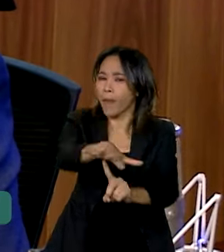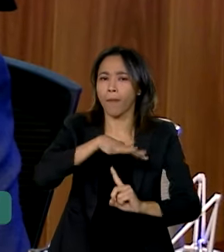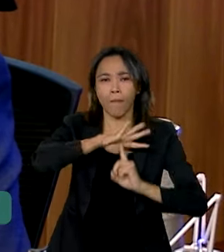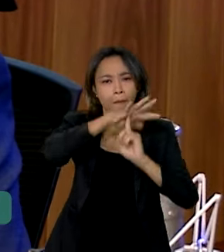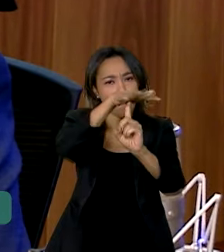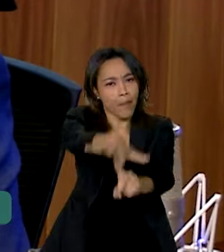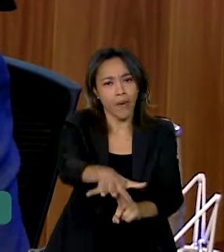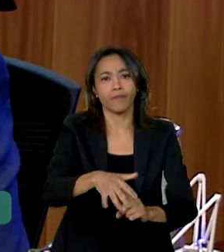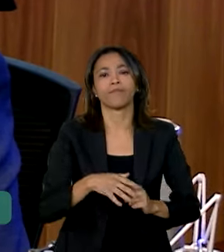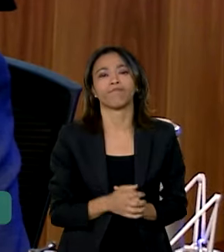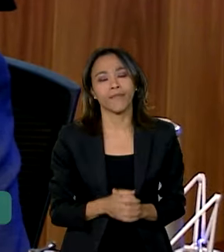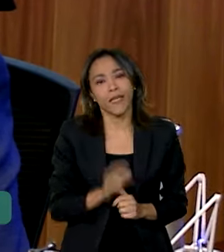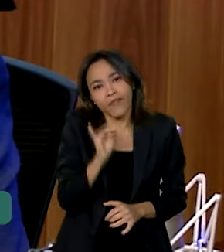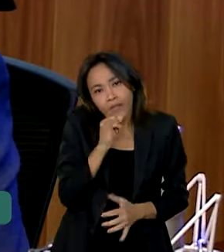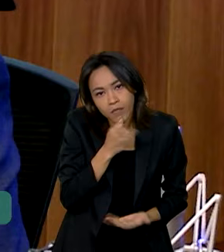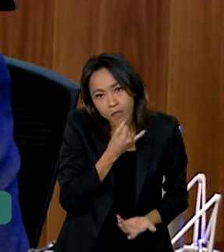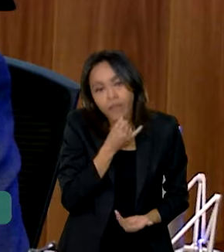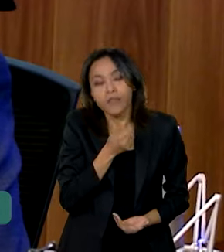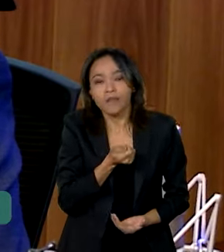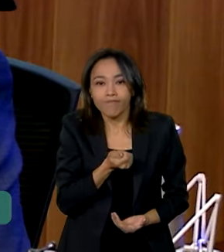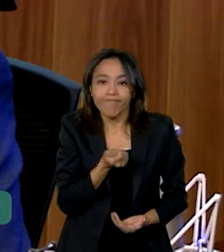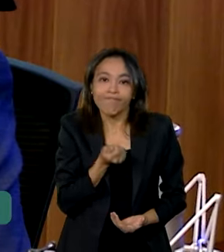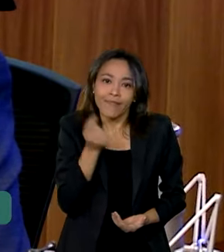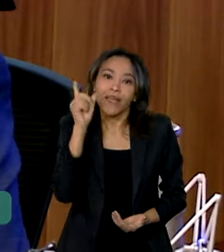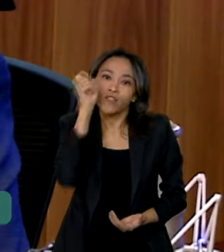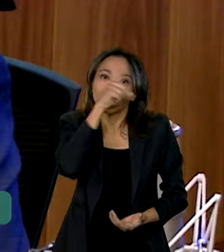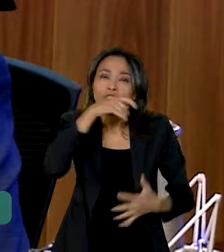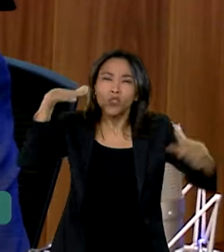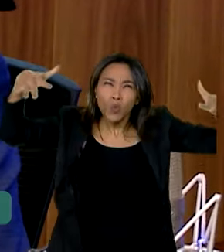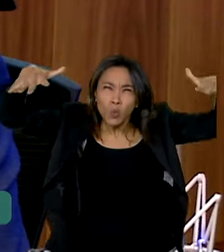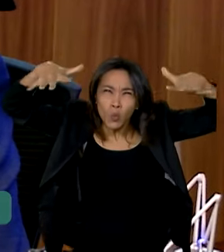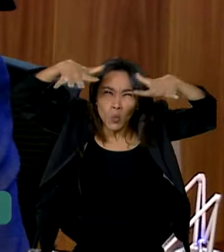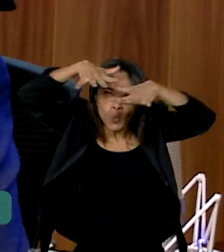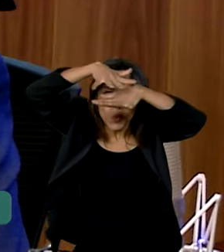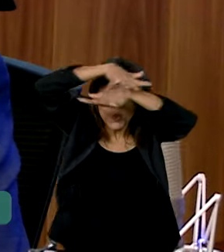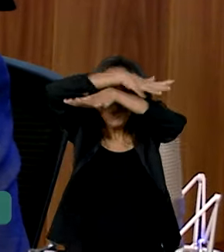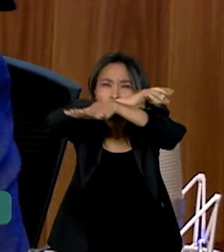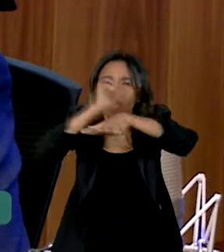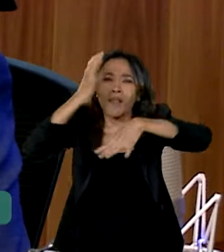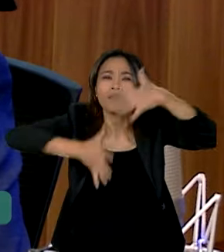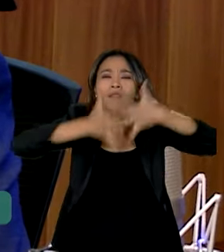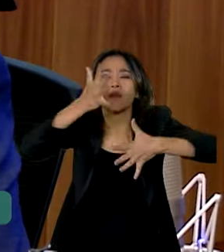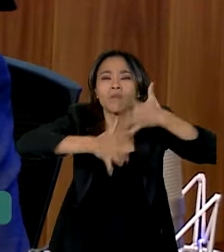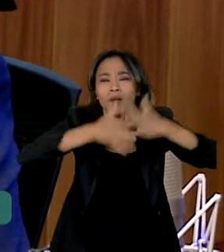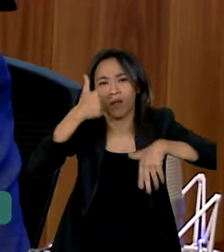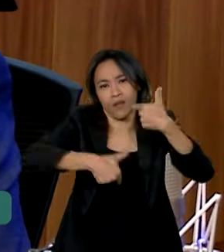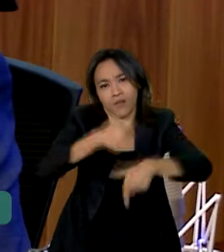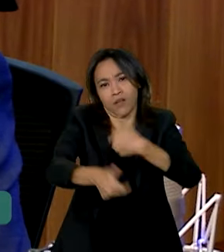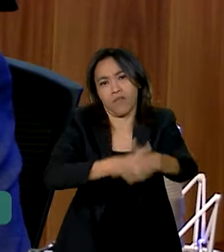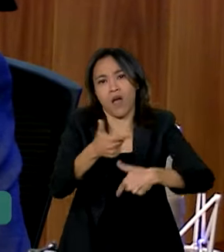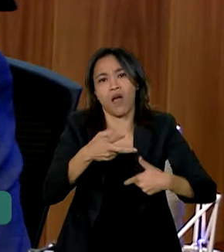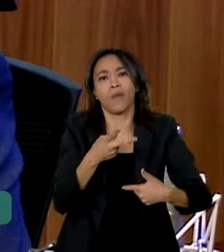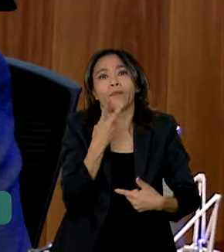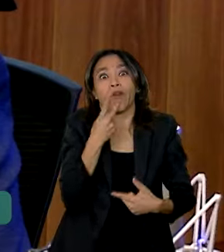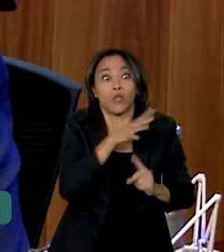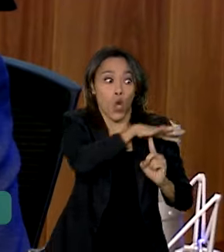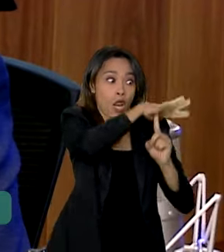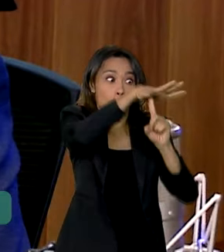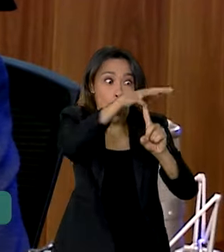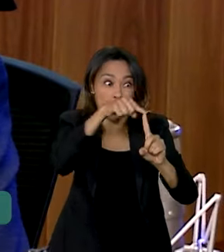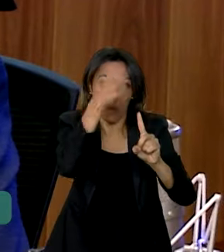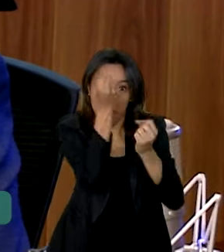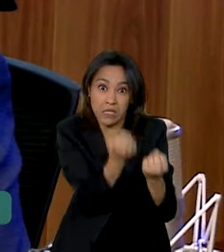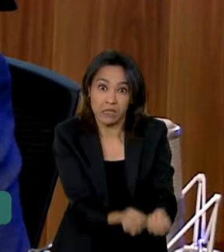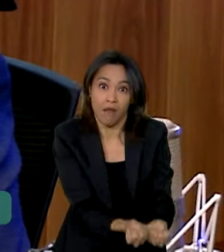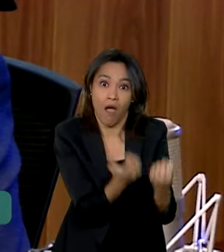Infelizmente, as condições climáticas dificultam muito o trabalho. Nós estamos falando daqueles helicópteros pesados.